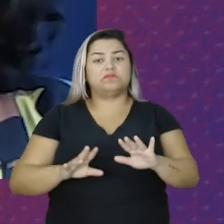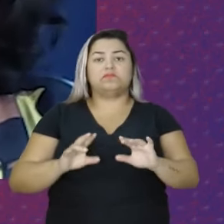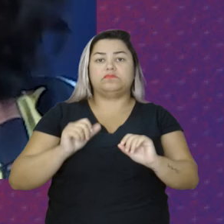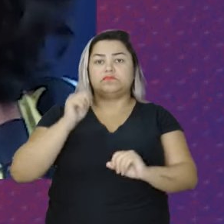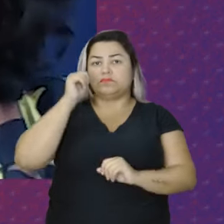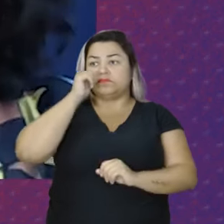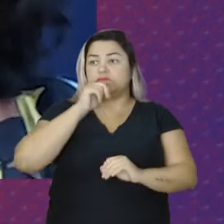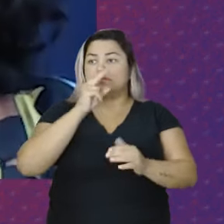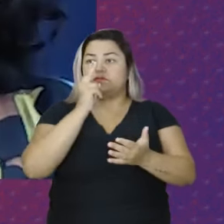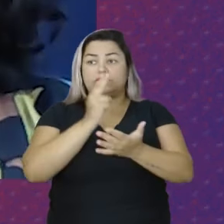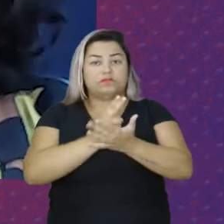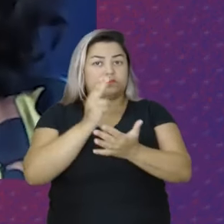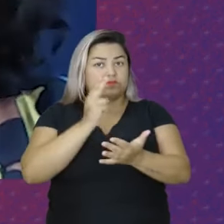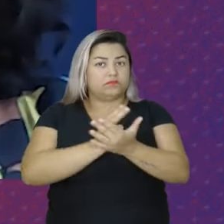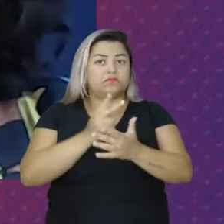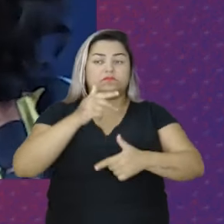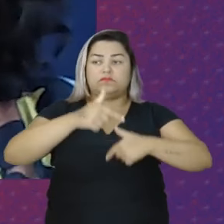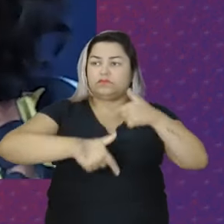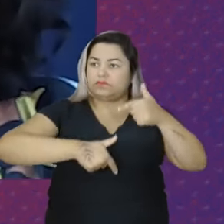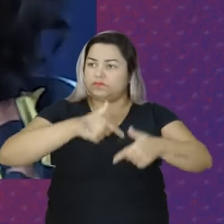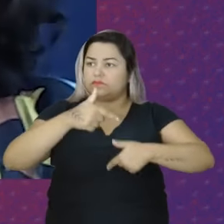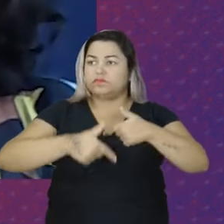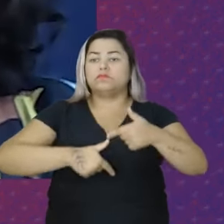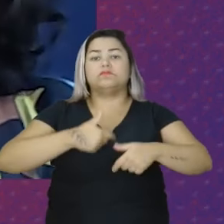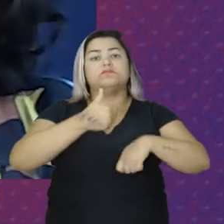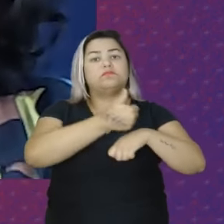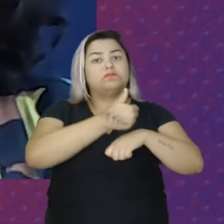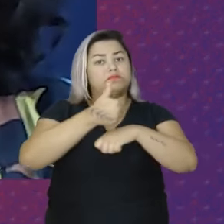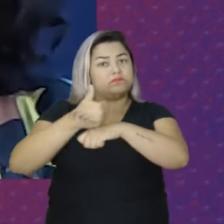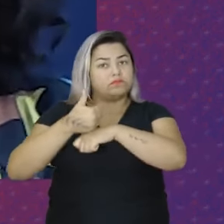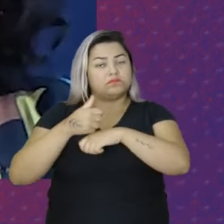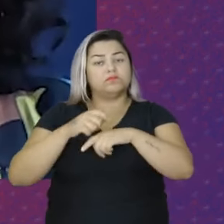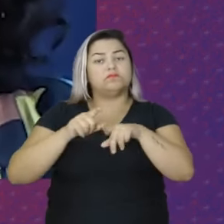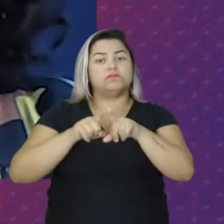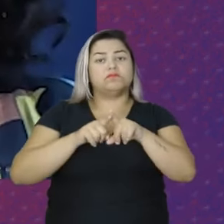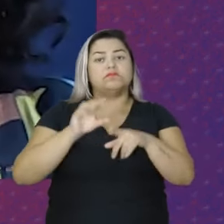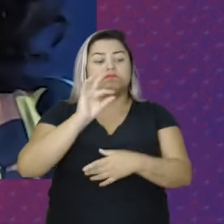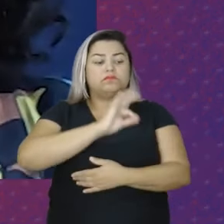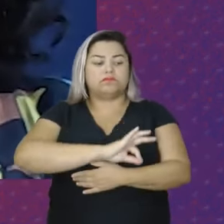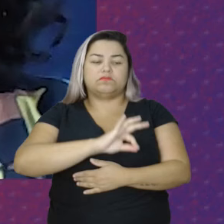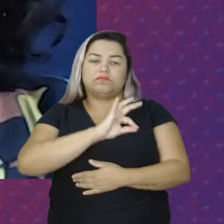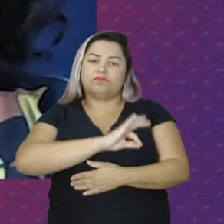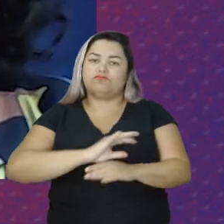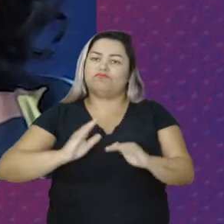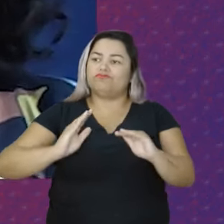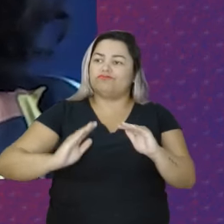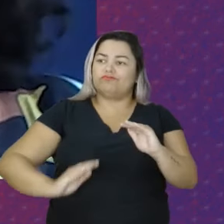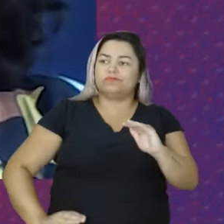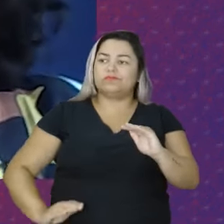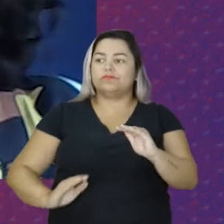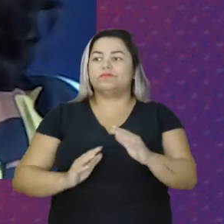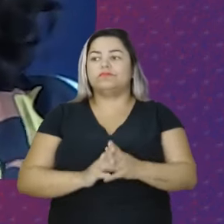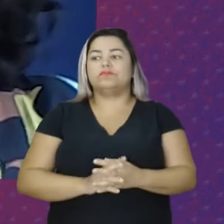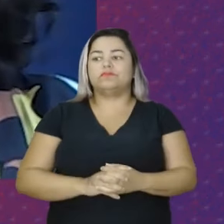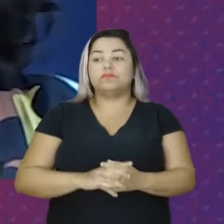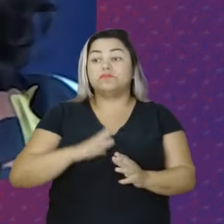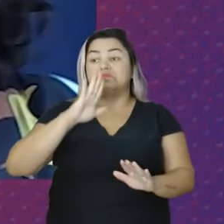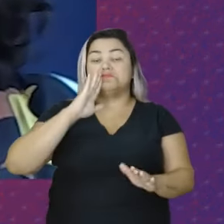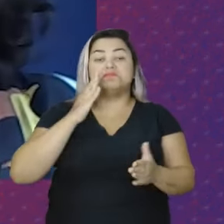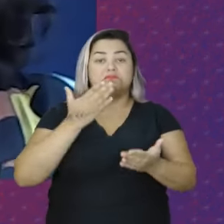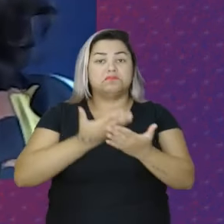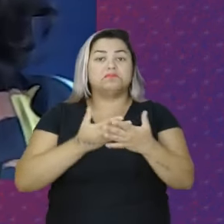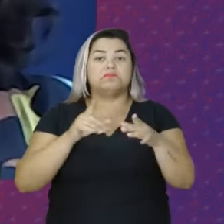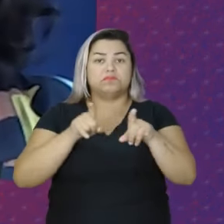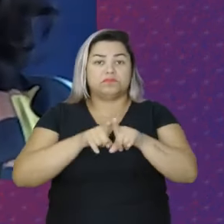Fazem o mesmo trabalho Ocupam o mesmo cargo E o seu salário É bem menor Então Acredito Que esse